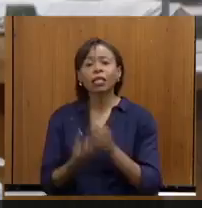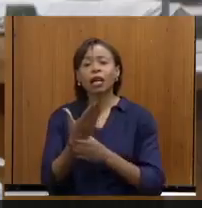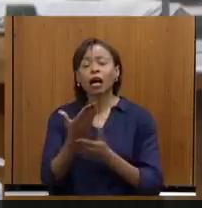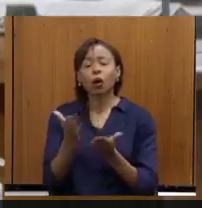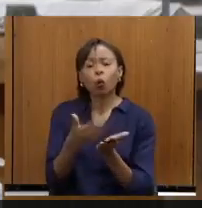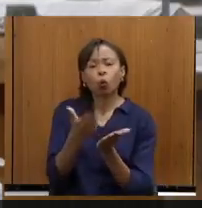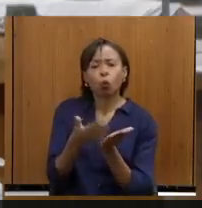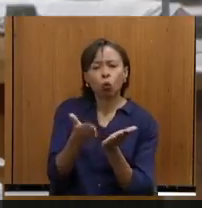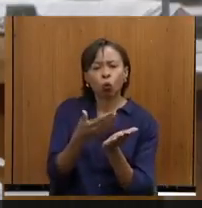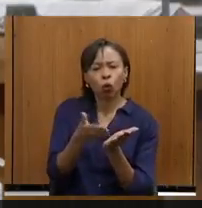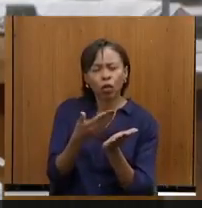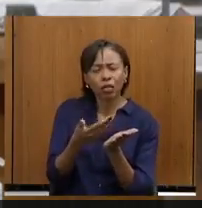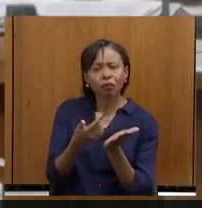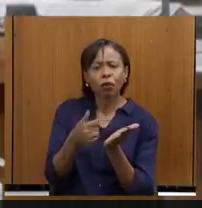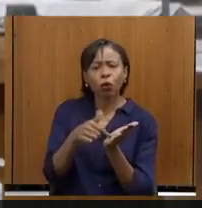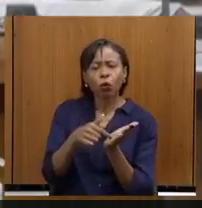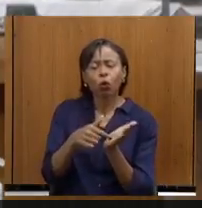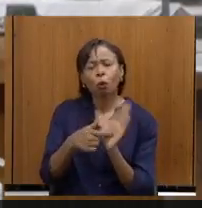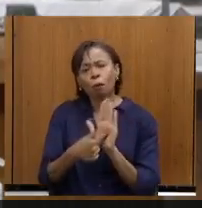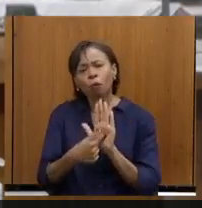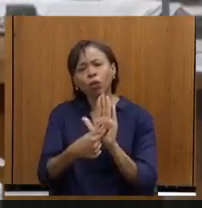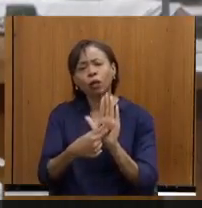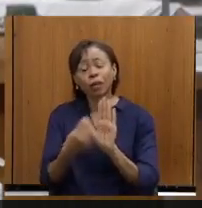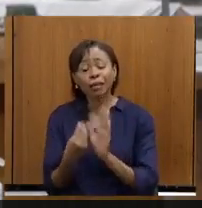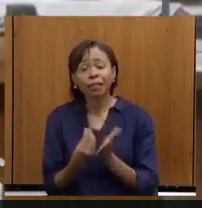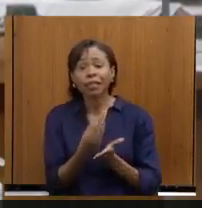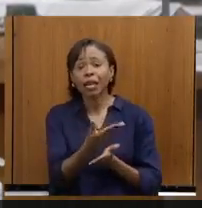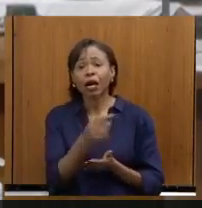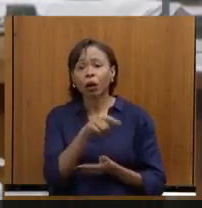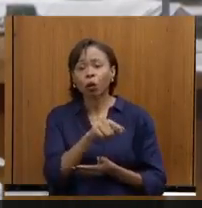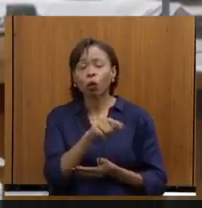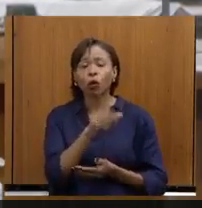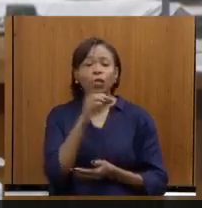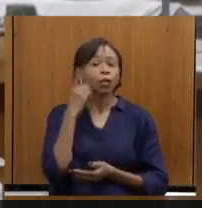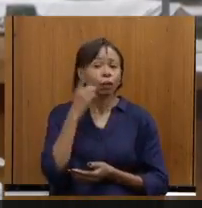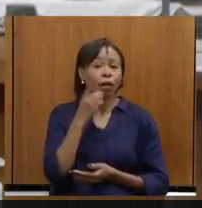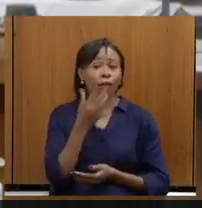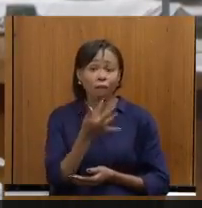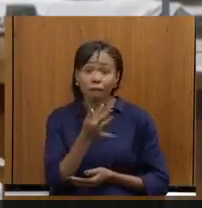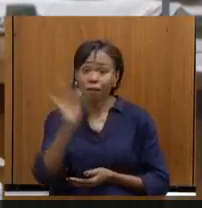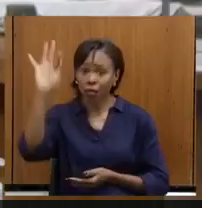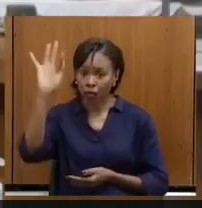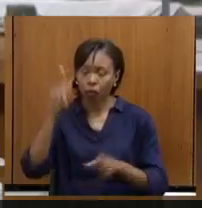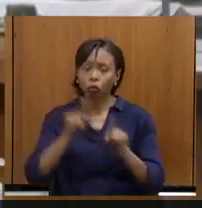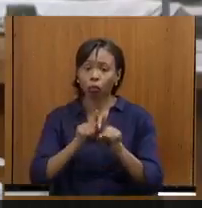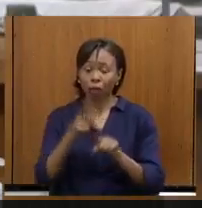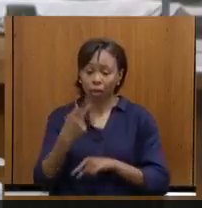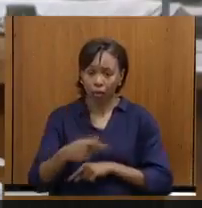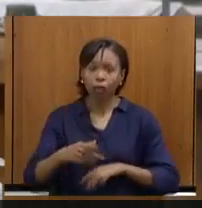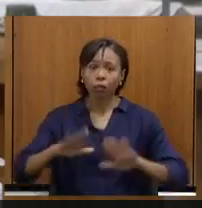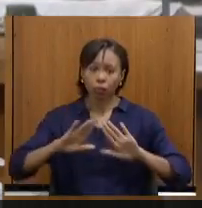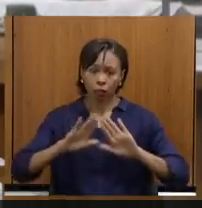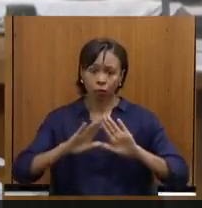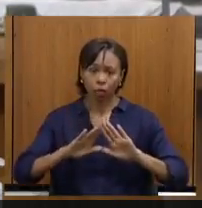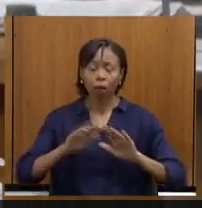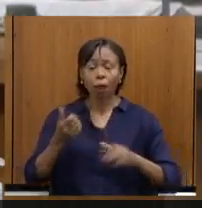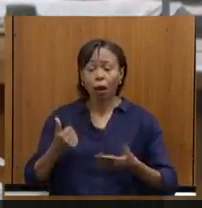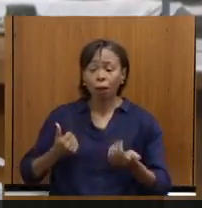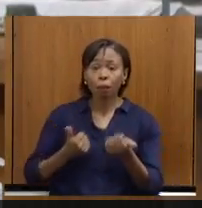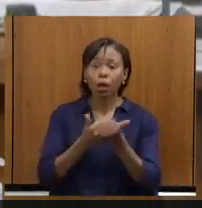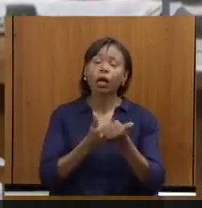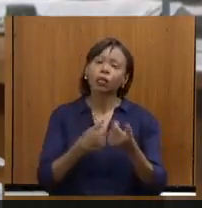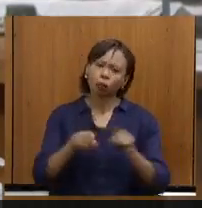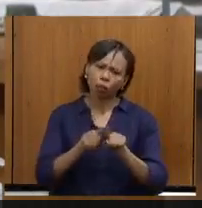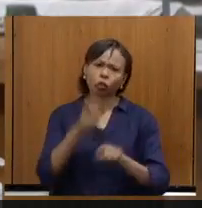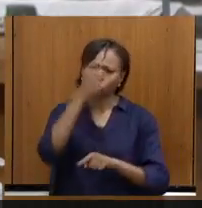os deputados a nível federal e aqui para essa casa para apoiar os prefeitos também na